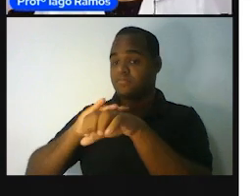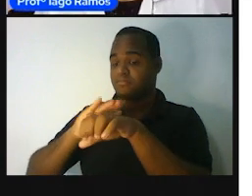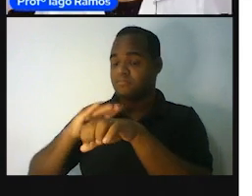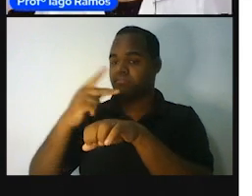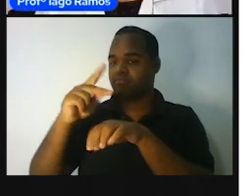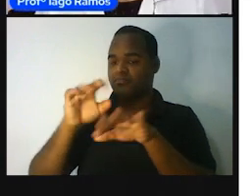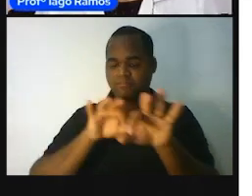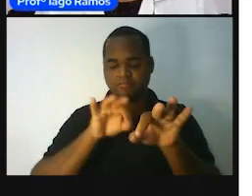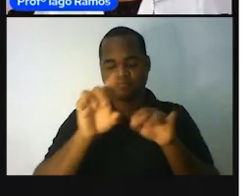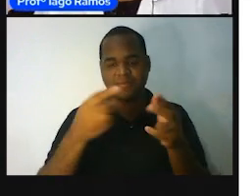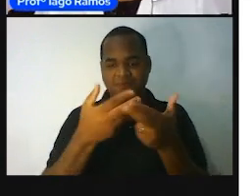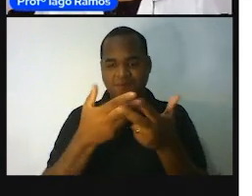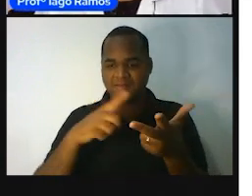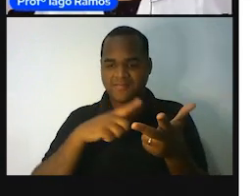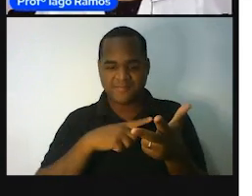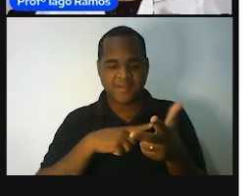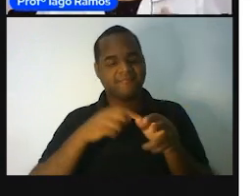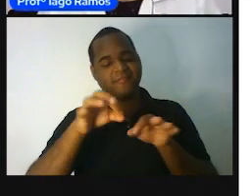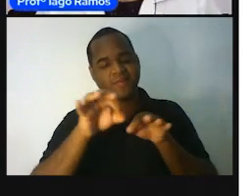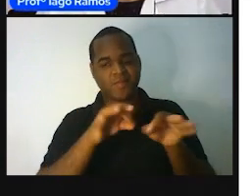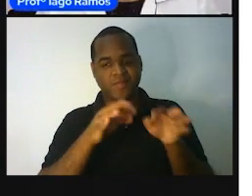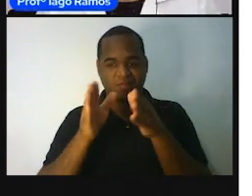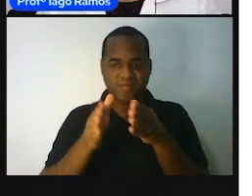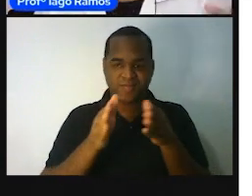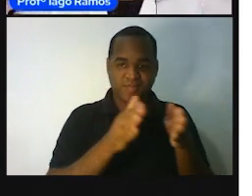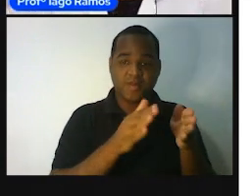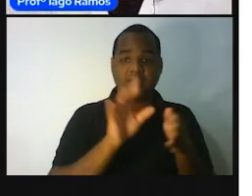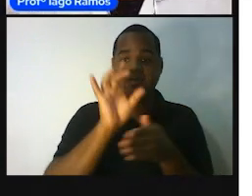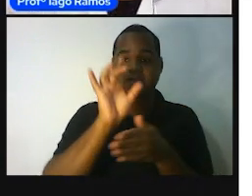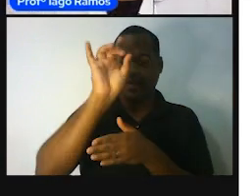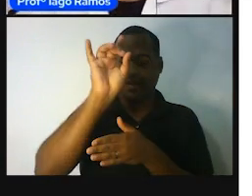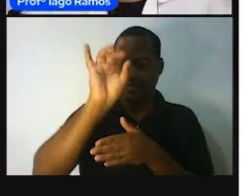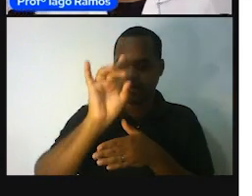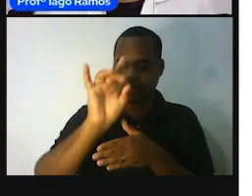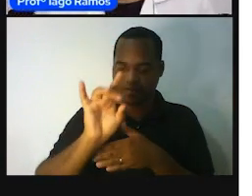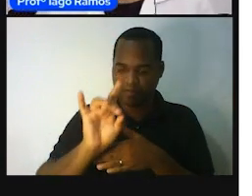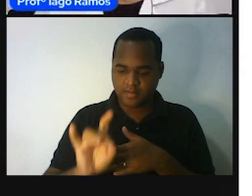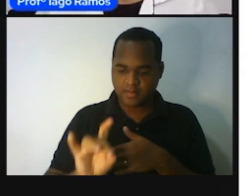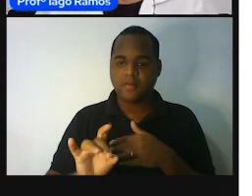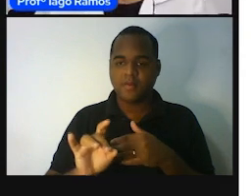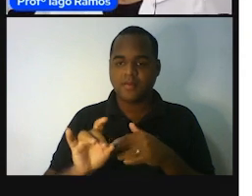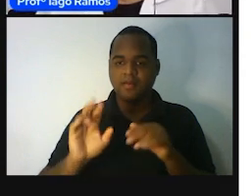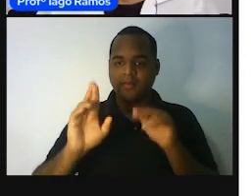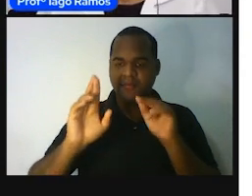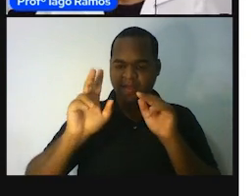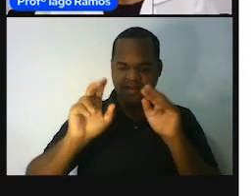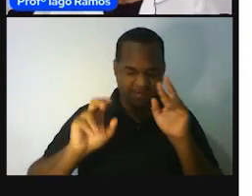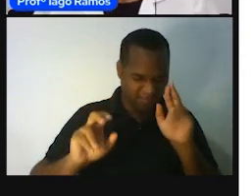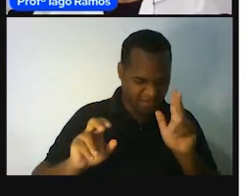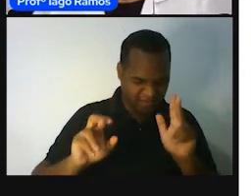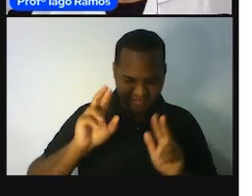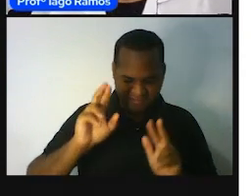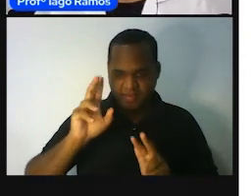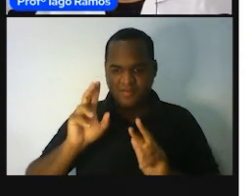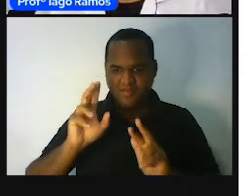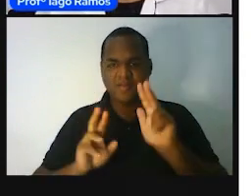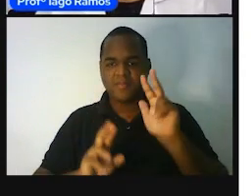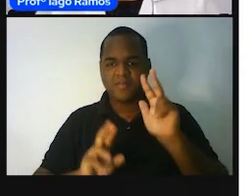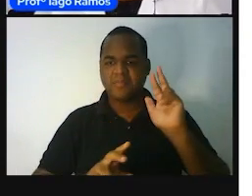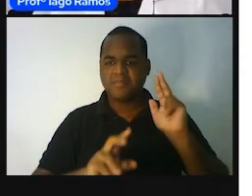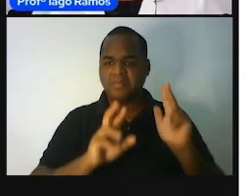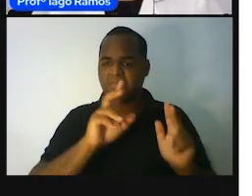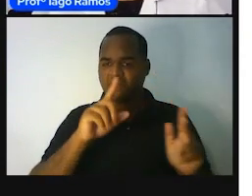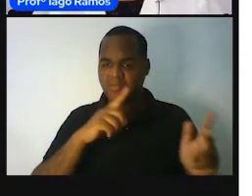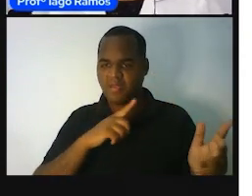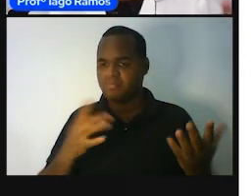coisa pra que essas unidades de unidades resultassem diferentes em cada tanto do mundo. O é que tô querendo